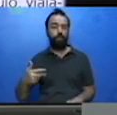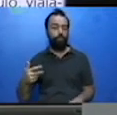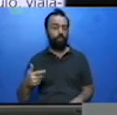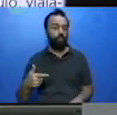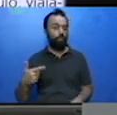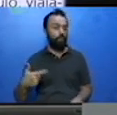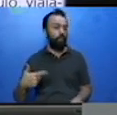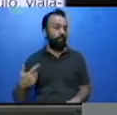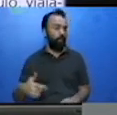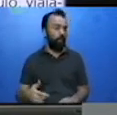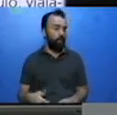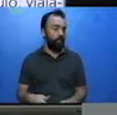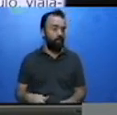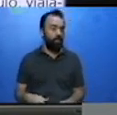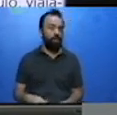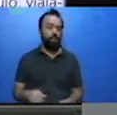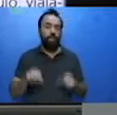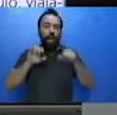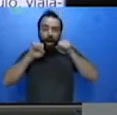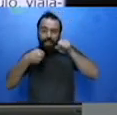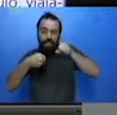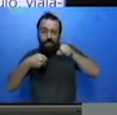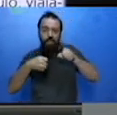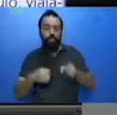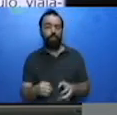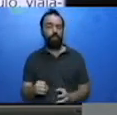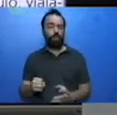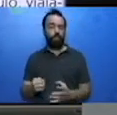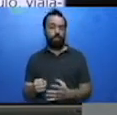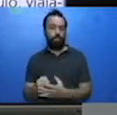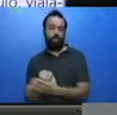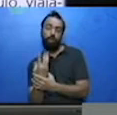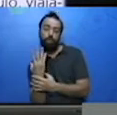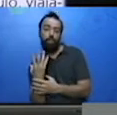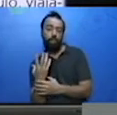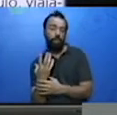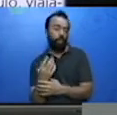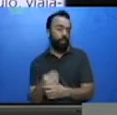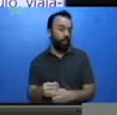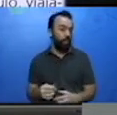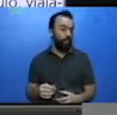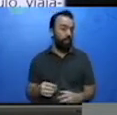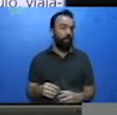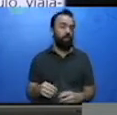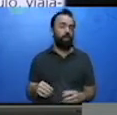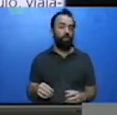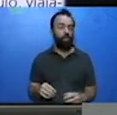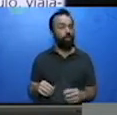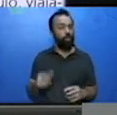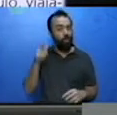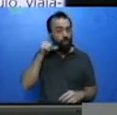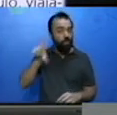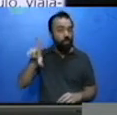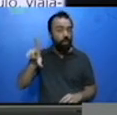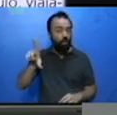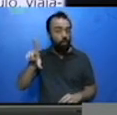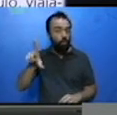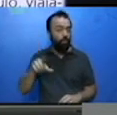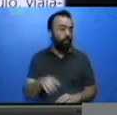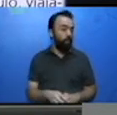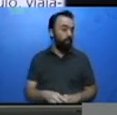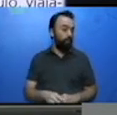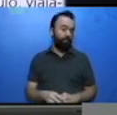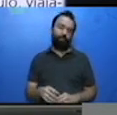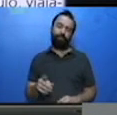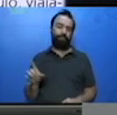pois não havia pessoas que soubessem fazer o trabalho. Foi isso que ocorreu? Não, então